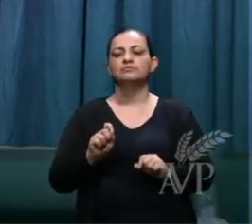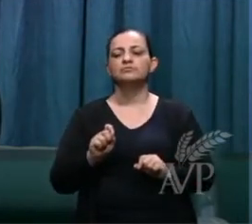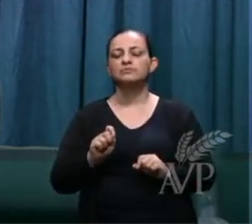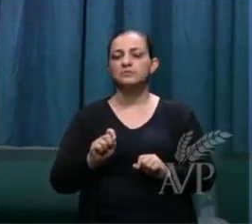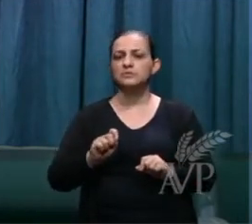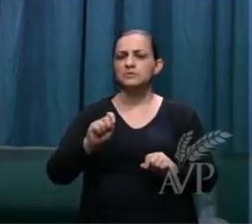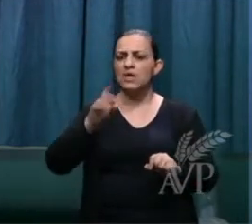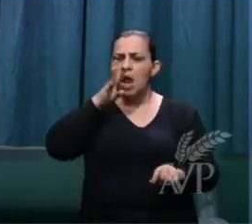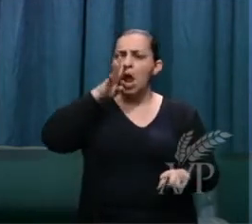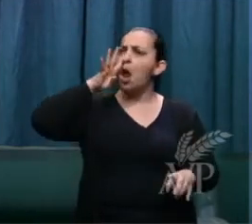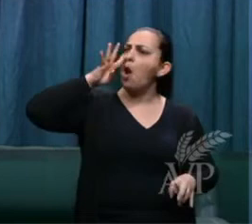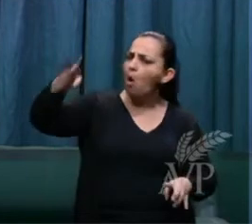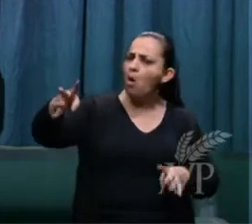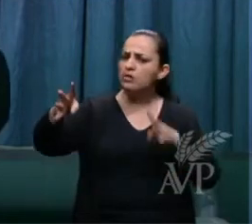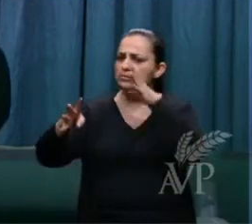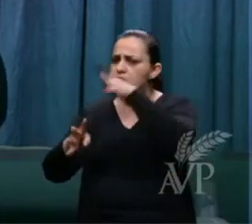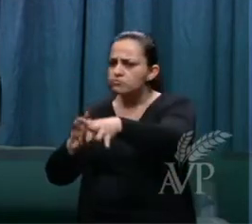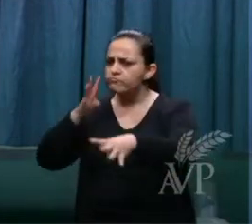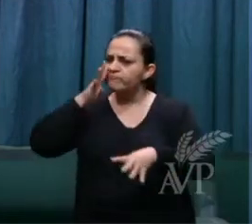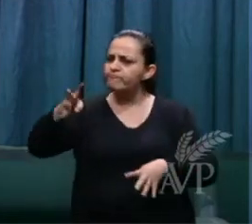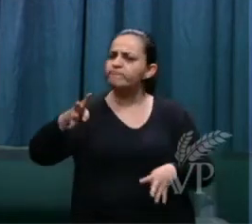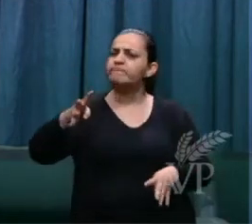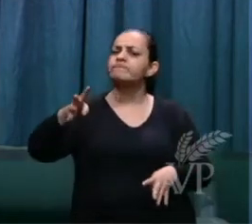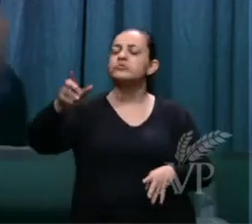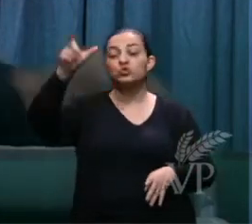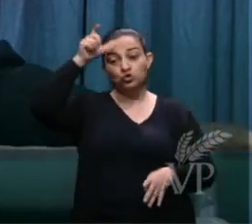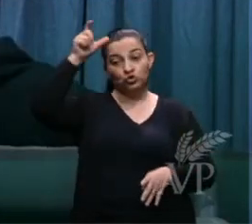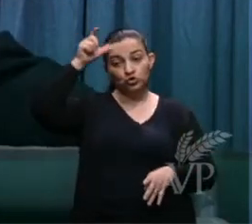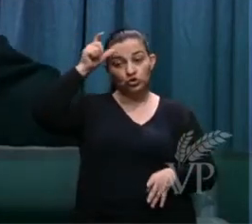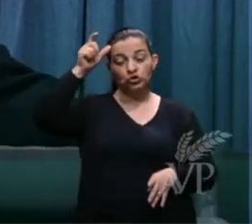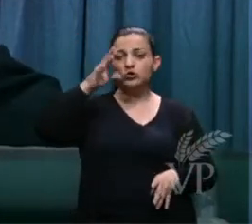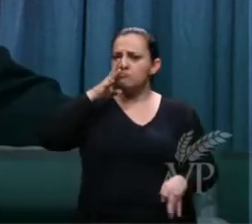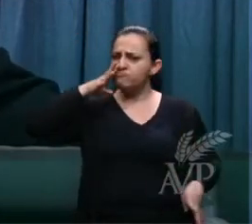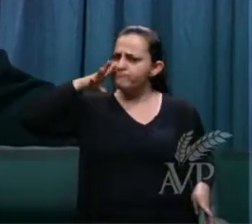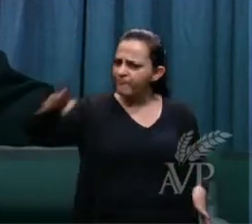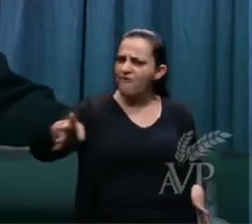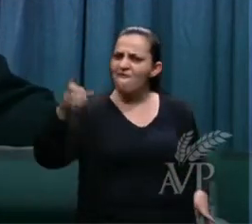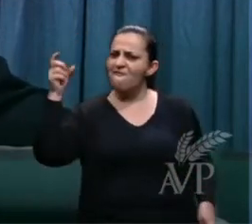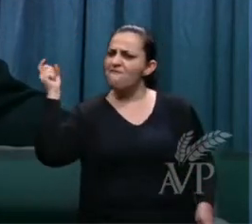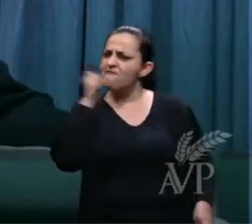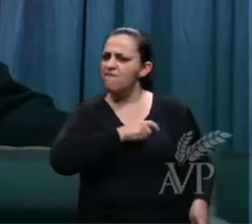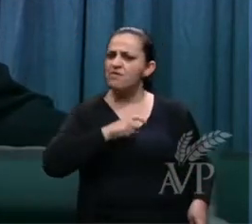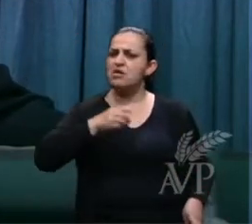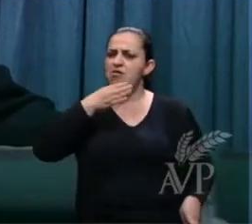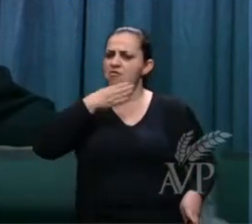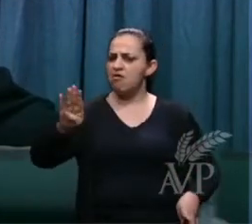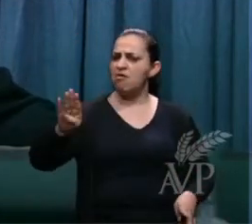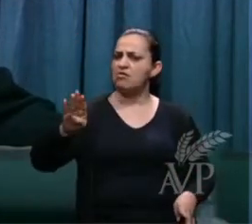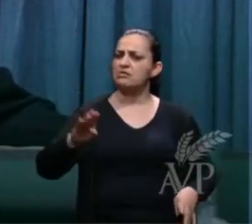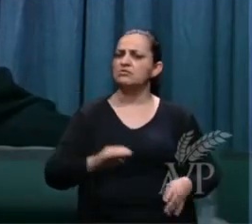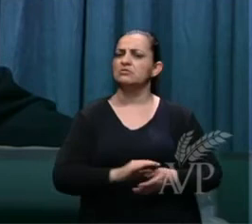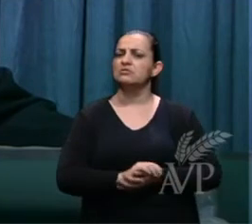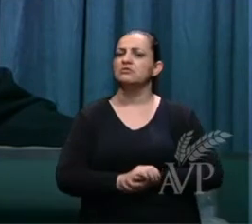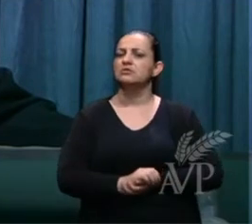acusar o diabo como um acusador falso um